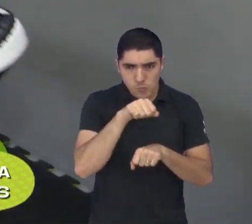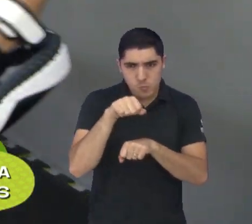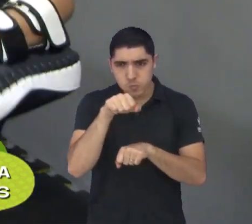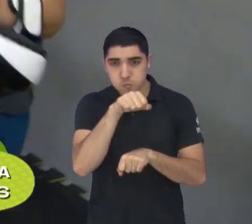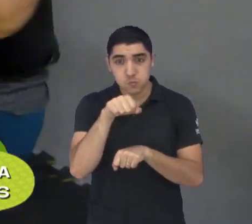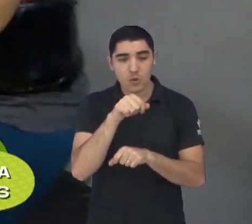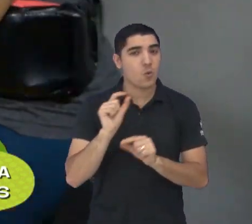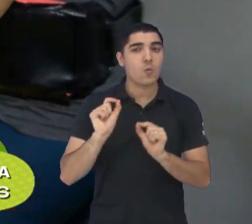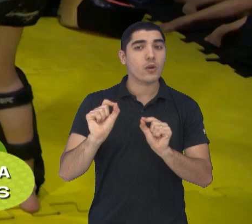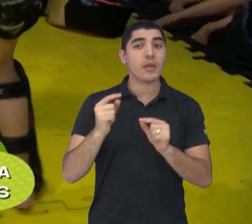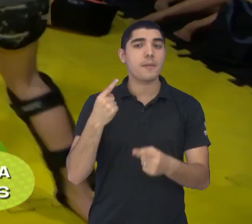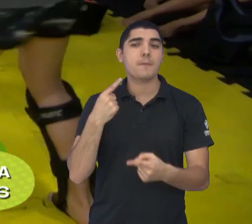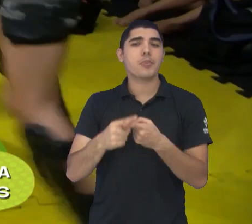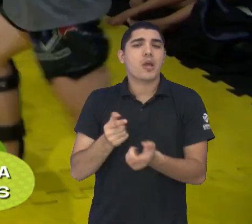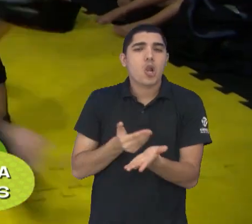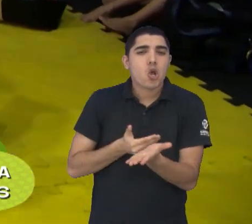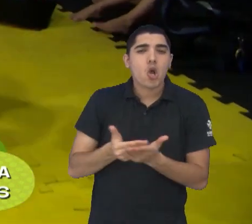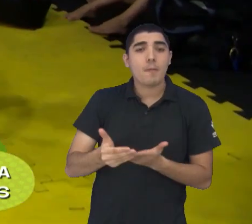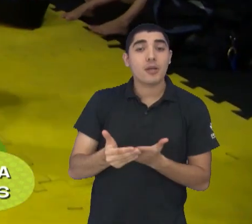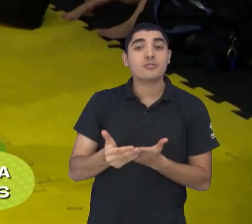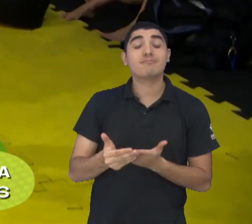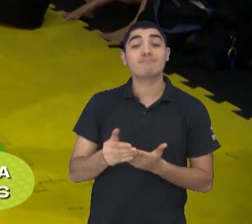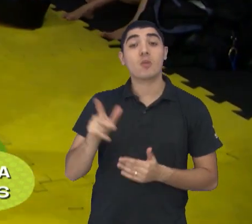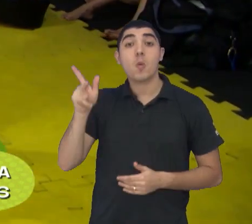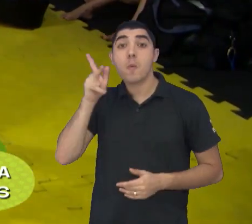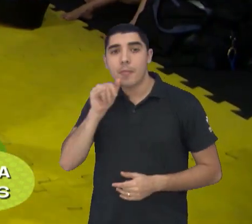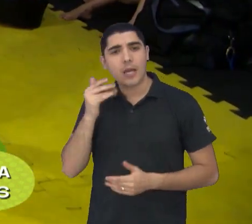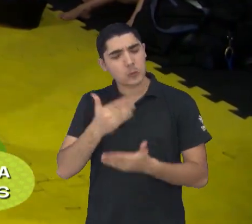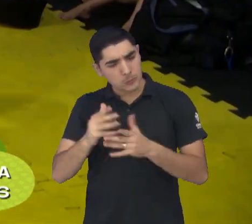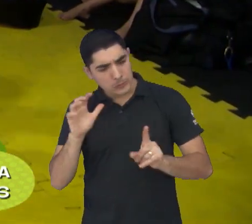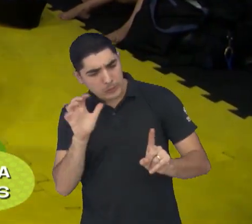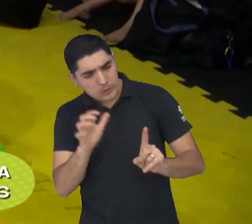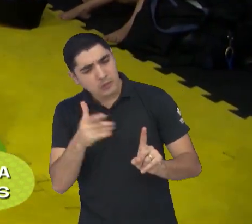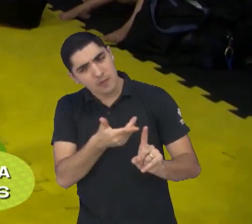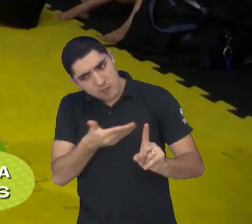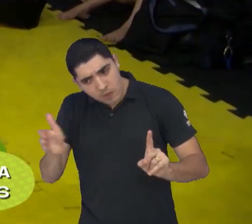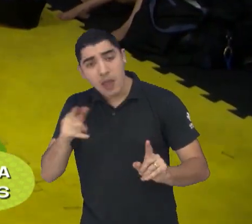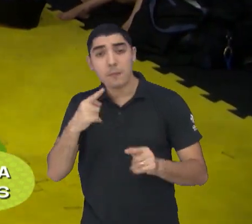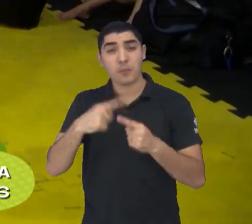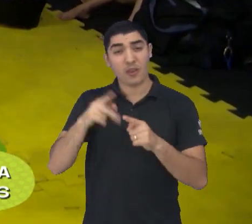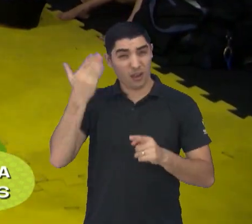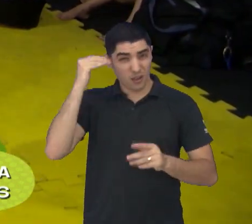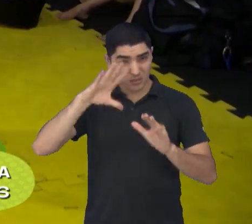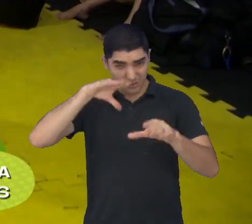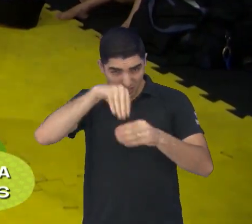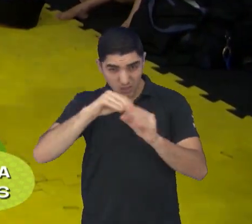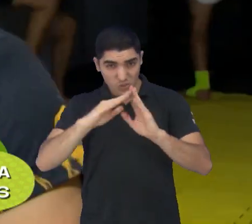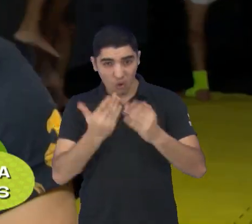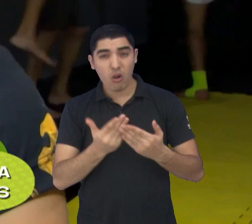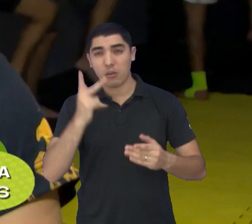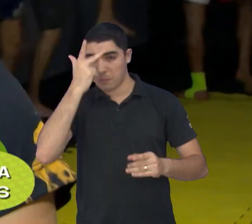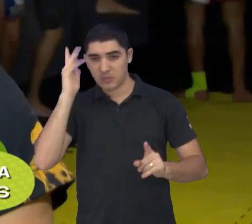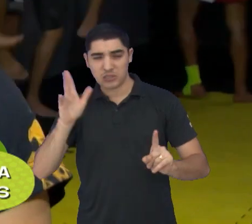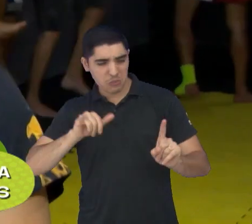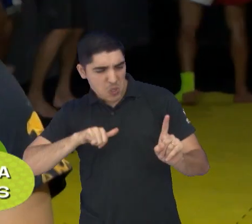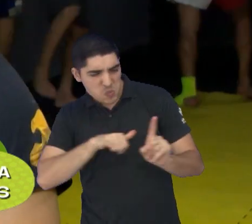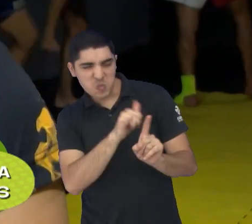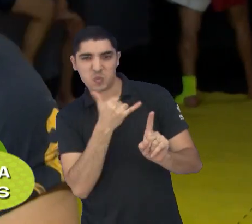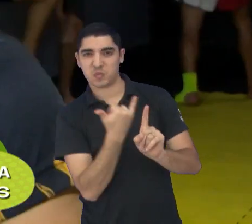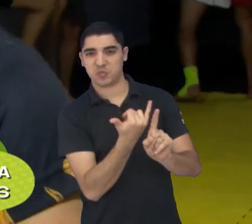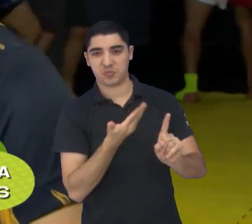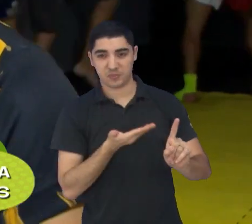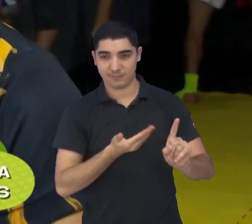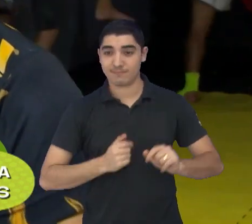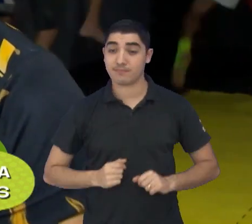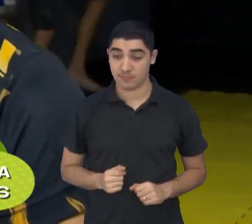maneira despretensiosa, incentivada pelo pai para se defender do bullying que sofria na escola. Foi porque tinha as